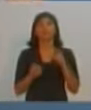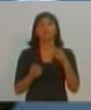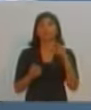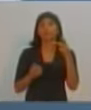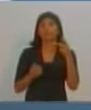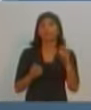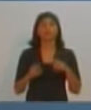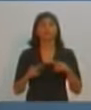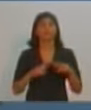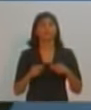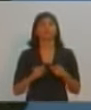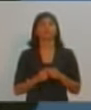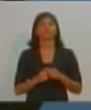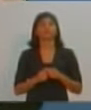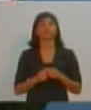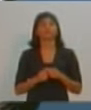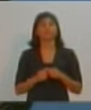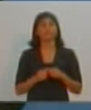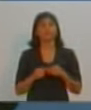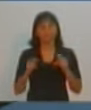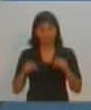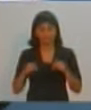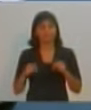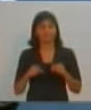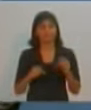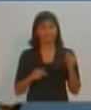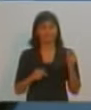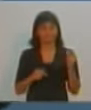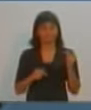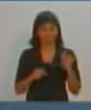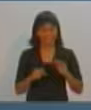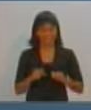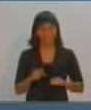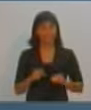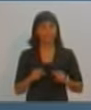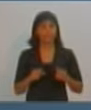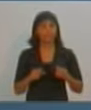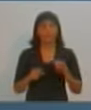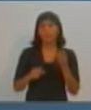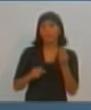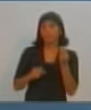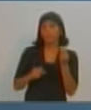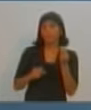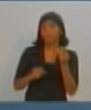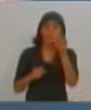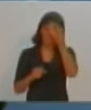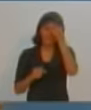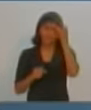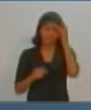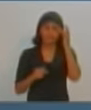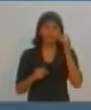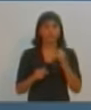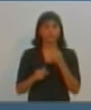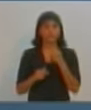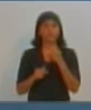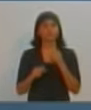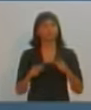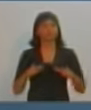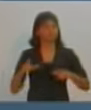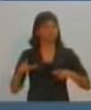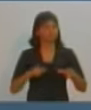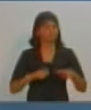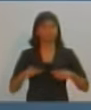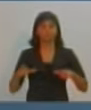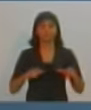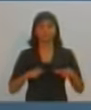isso, mas eu gostaria de ouvi-lo um pouco mais. Nesta crise, candidato, muita gente perdeu emprego em qualquer cidade da região, tanto em Prudente, em Aracatuba, Rio